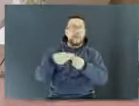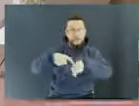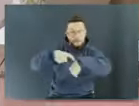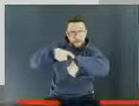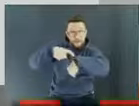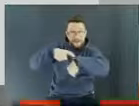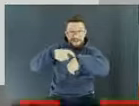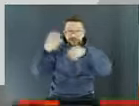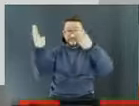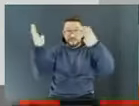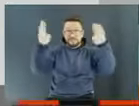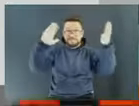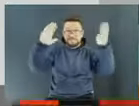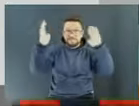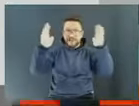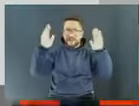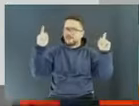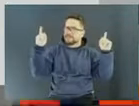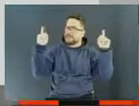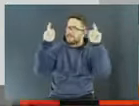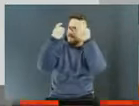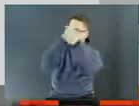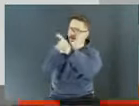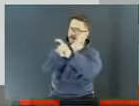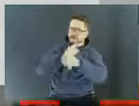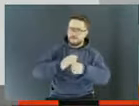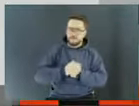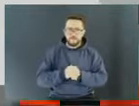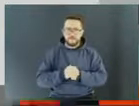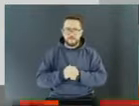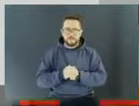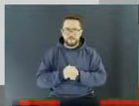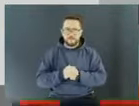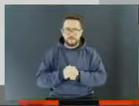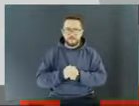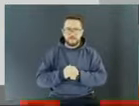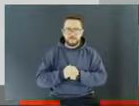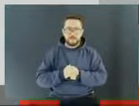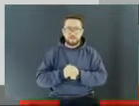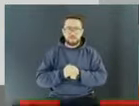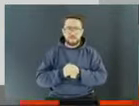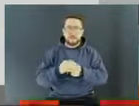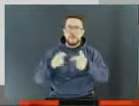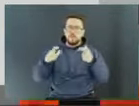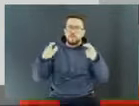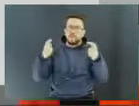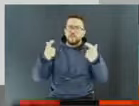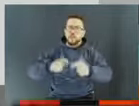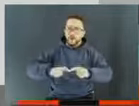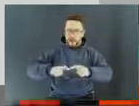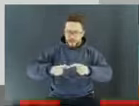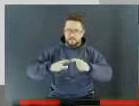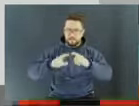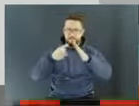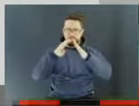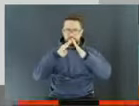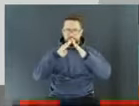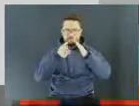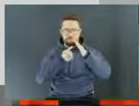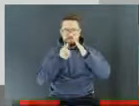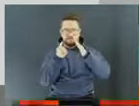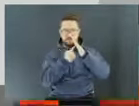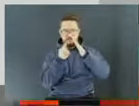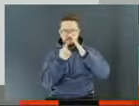arquivos e outros bens no self-storage permite a rápida devolução de móveis alugados. Esta medida possibilita a redução de custos